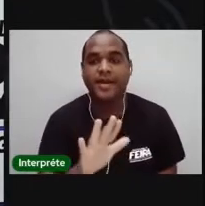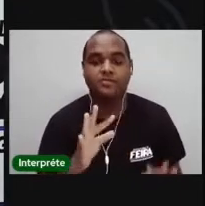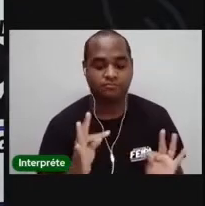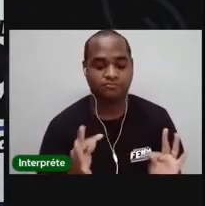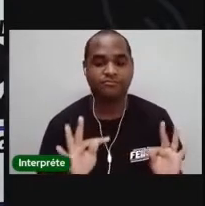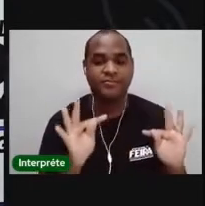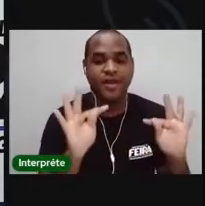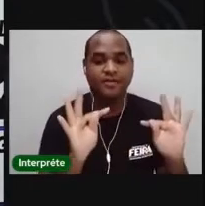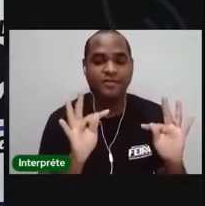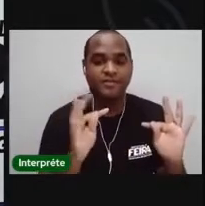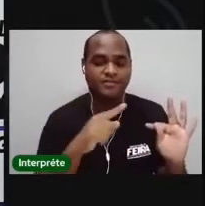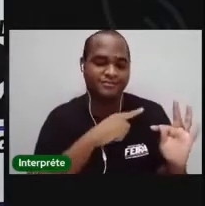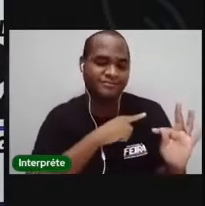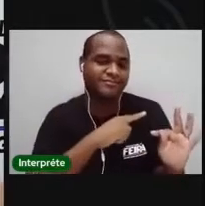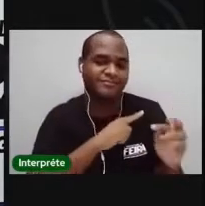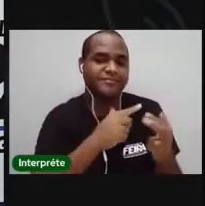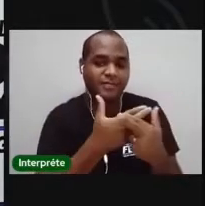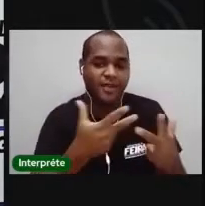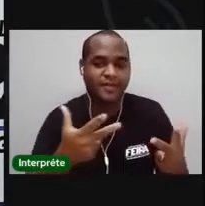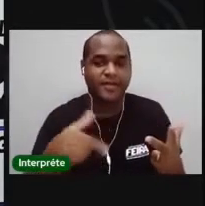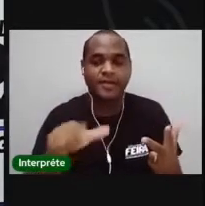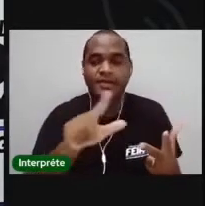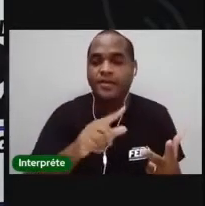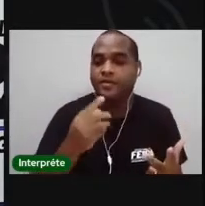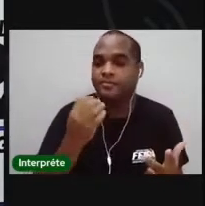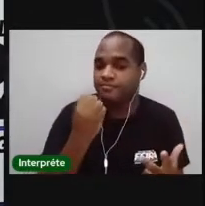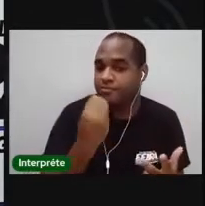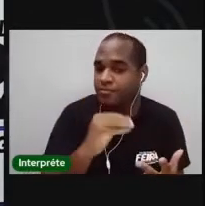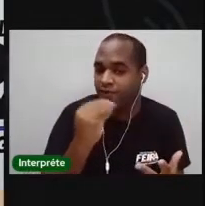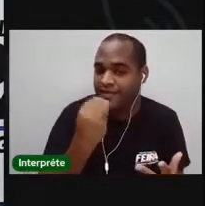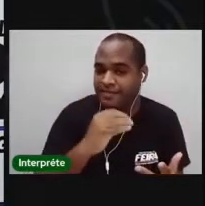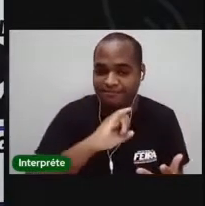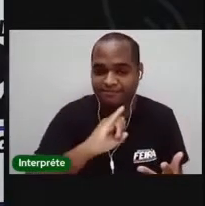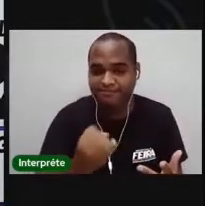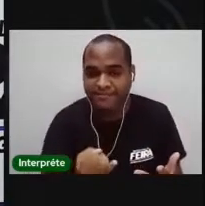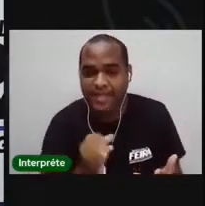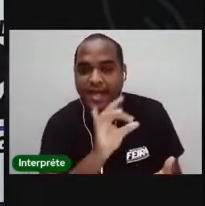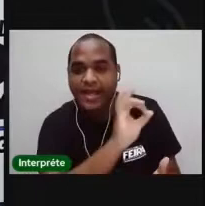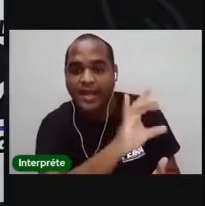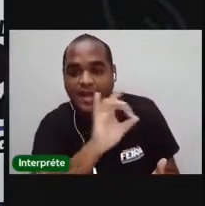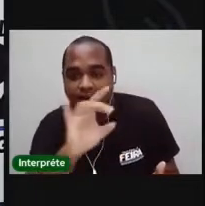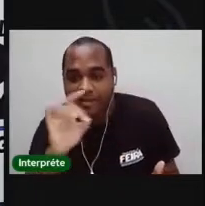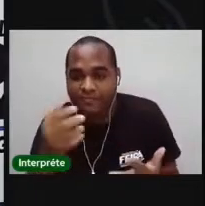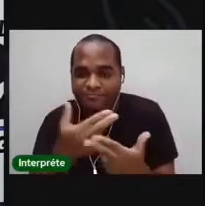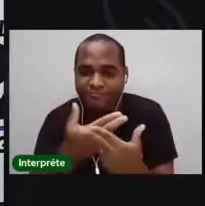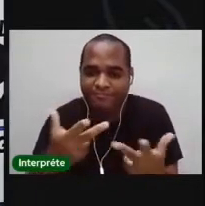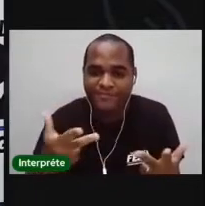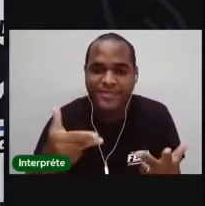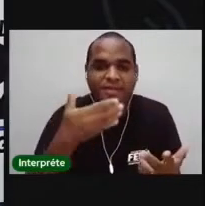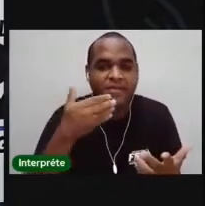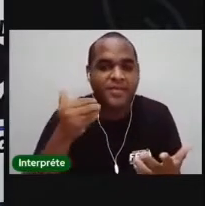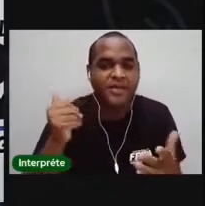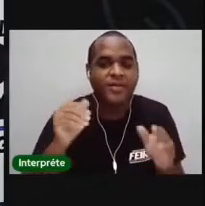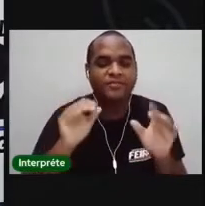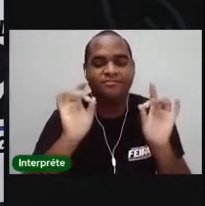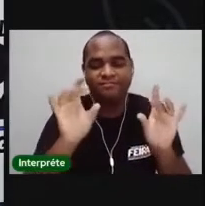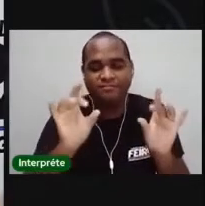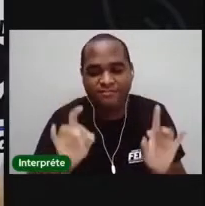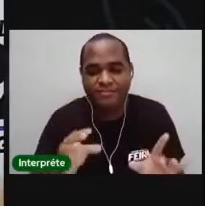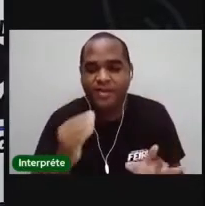nosso favor nesse momento e vamos contar com vocês. Estamos aqui para tentar fazer o melhor para vocês.